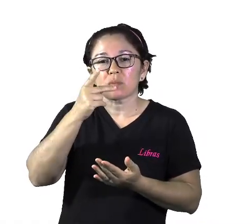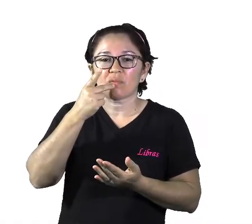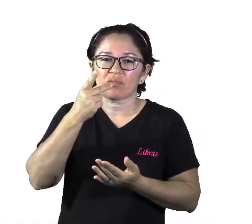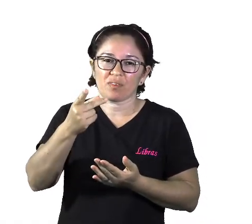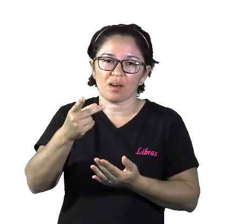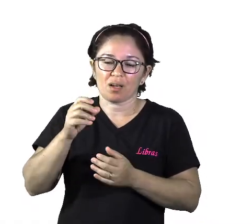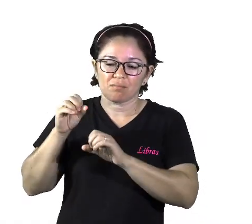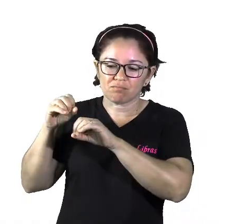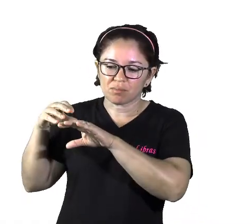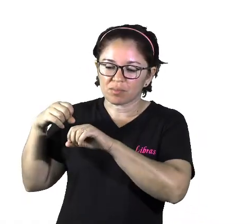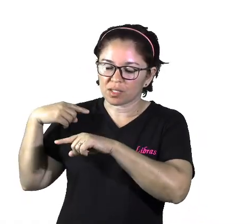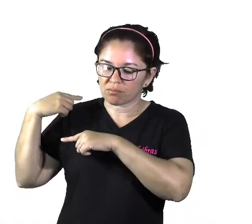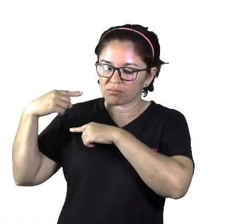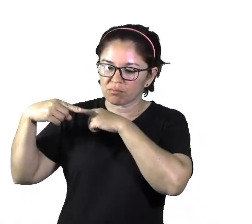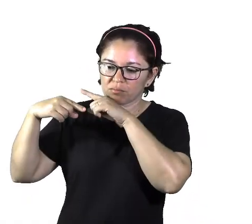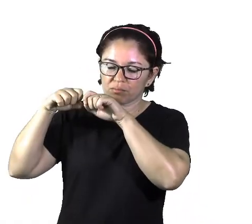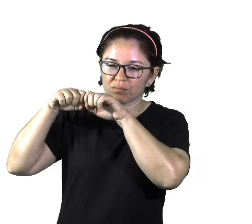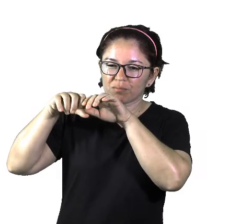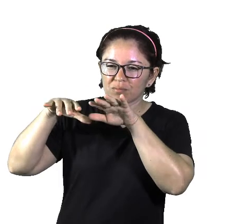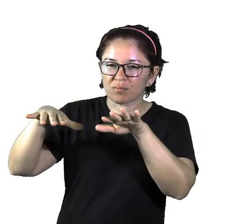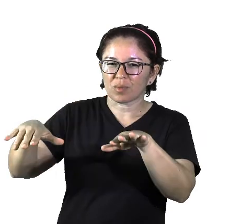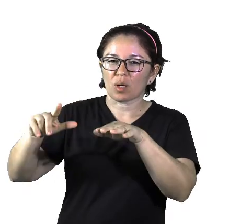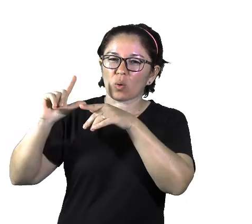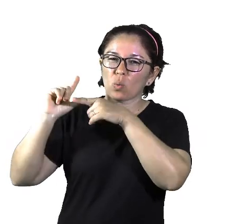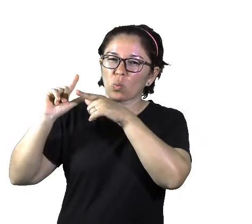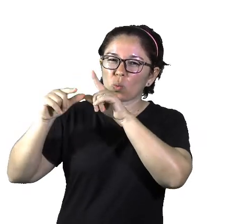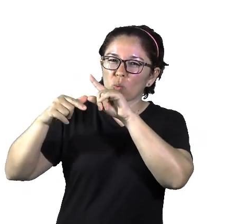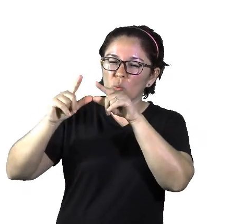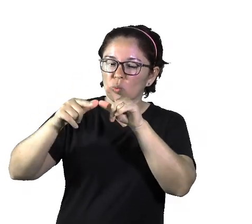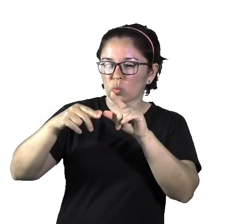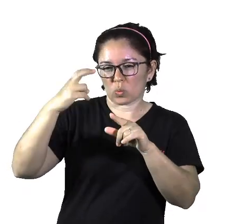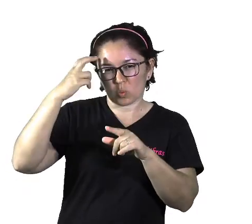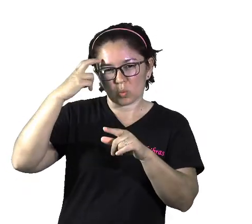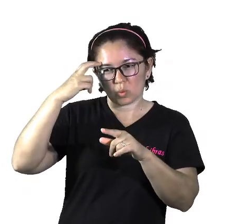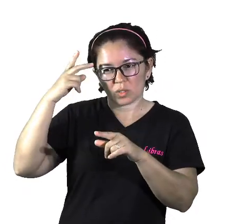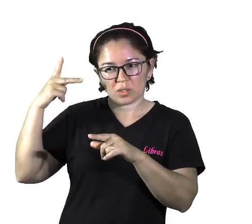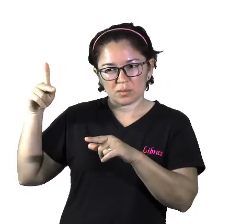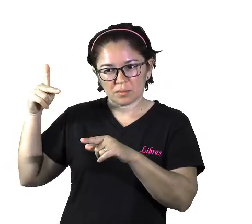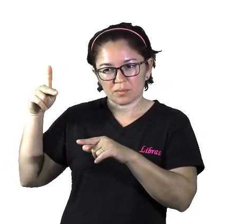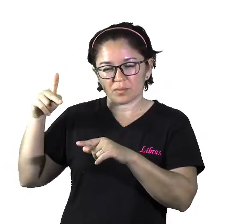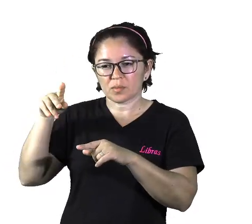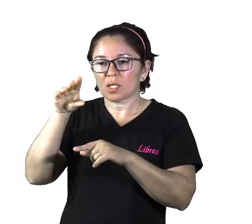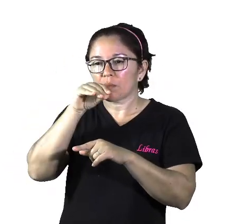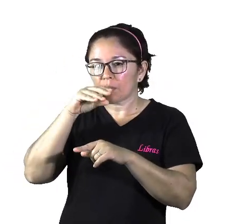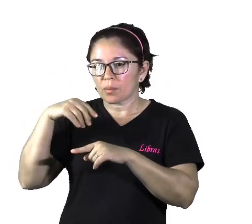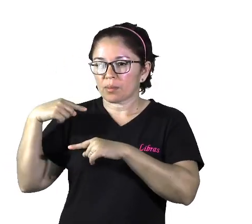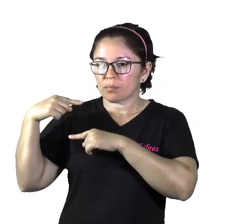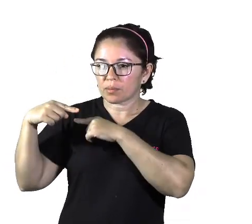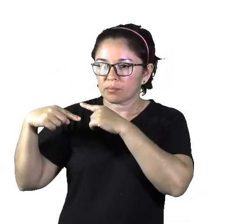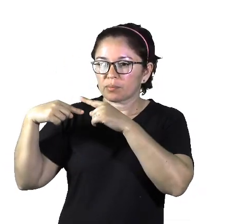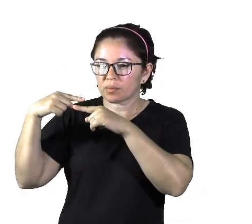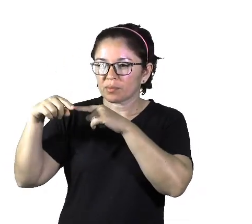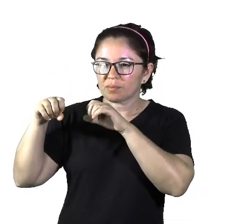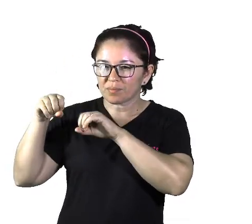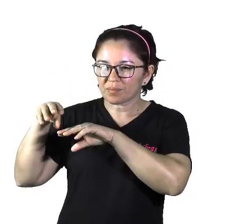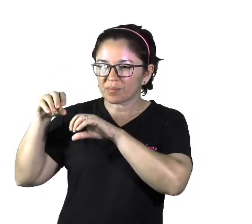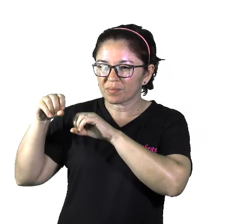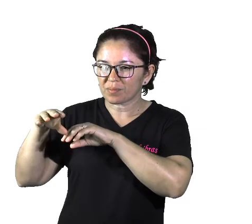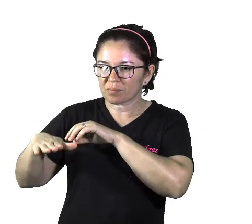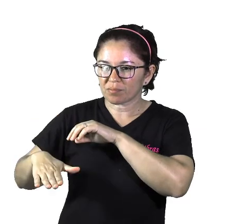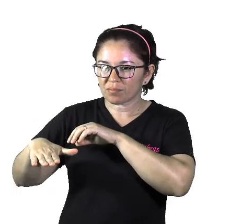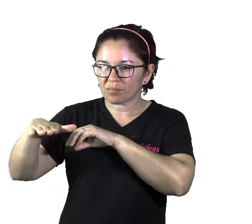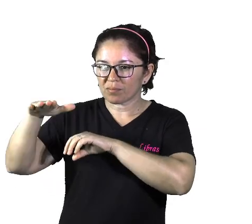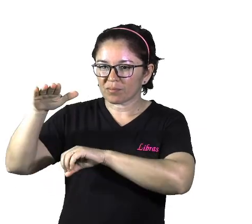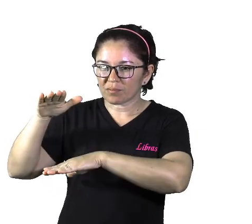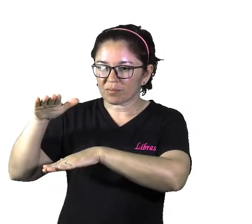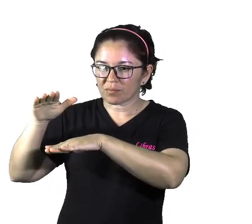preserva a cultura ou o saber popular apenas com a oralidade de uma geração para outra. E